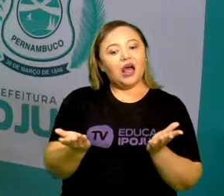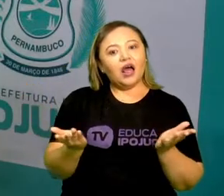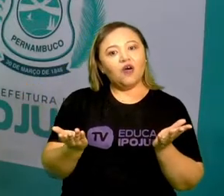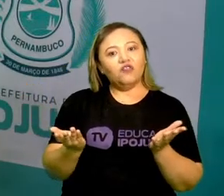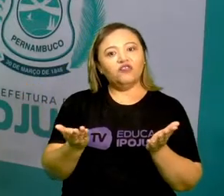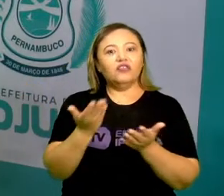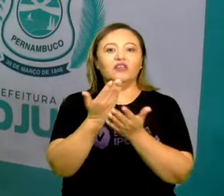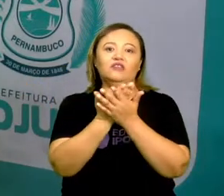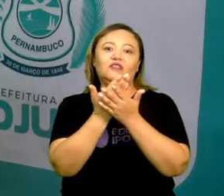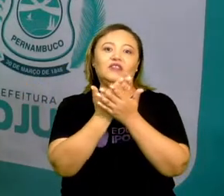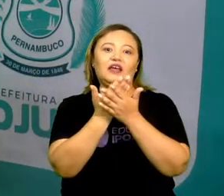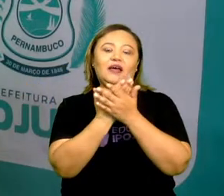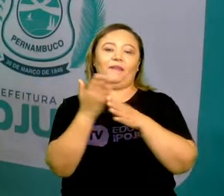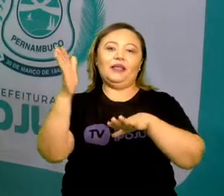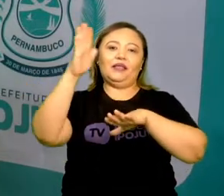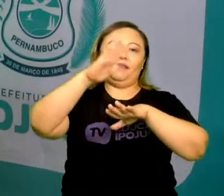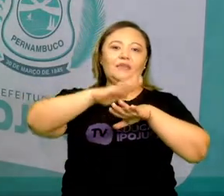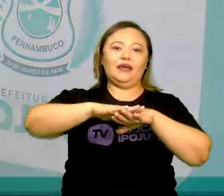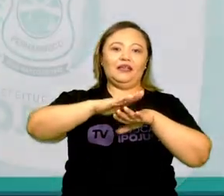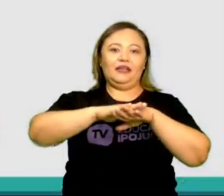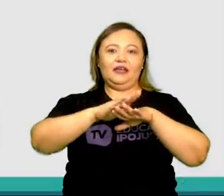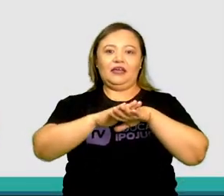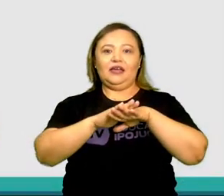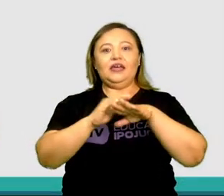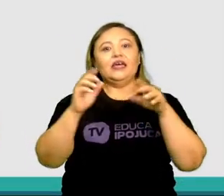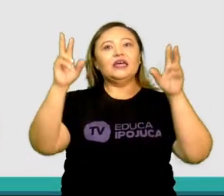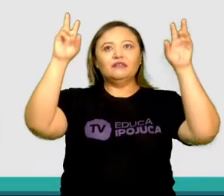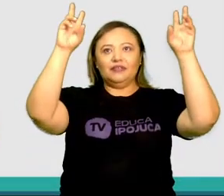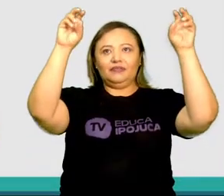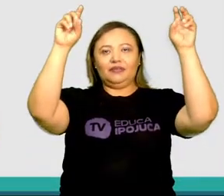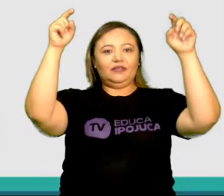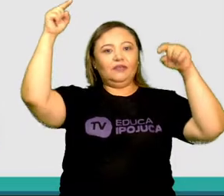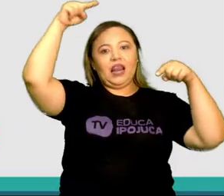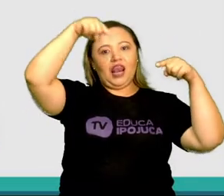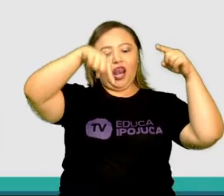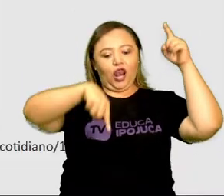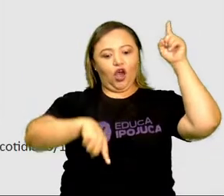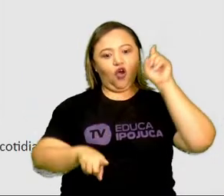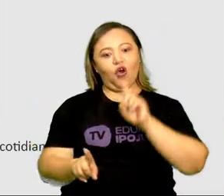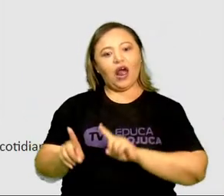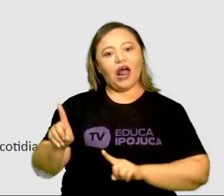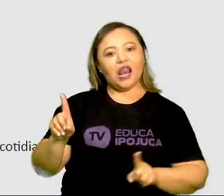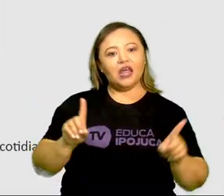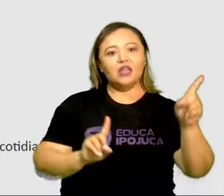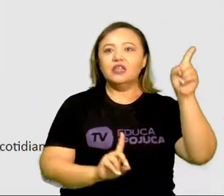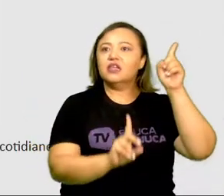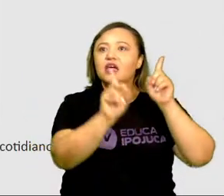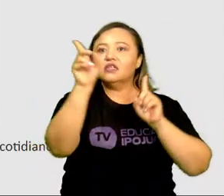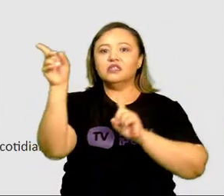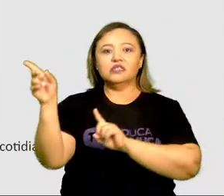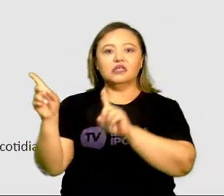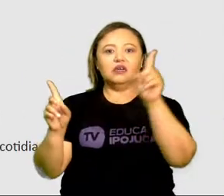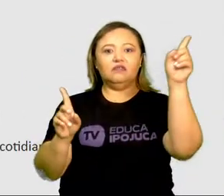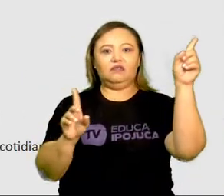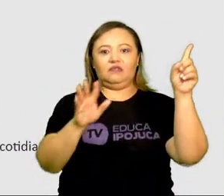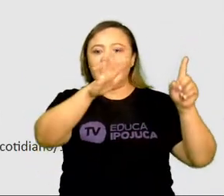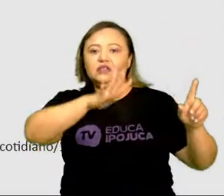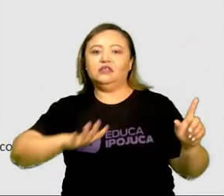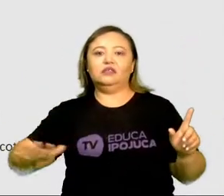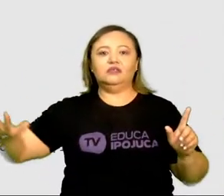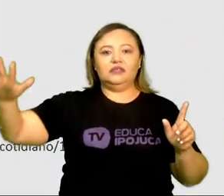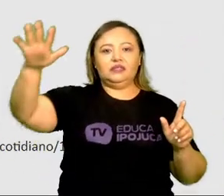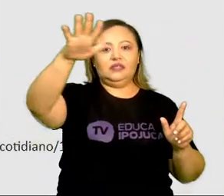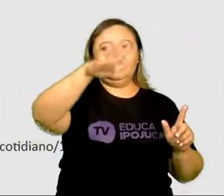de matemática vamos falar sobre localização espacial. E aí minha gente, se eu perguntasse para